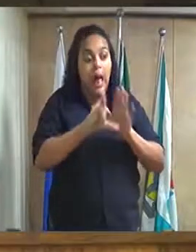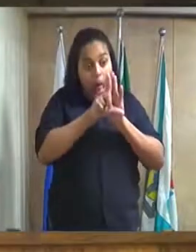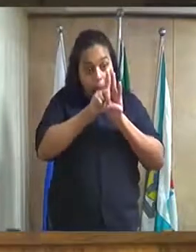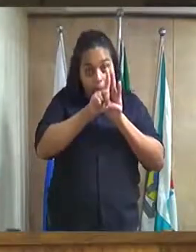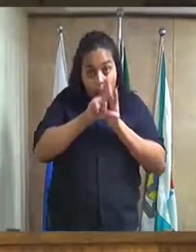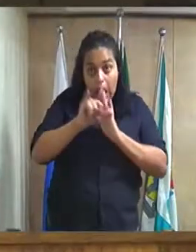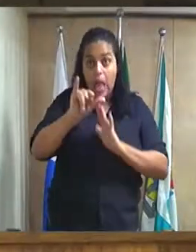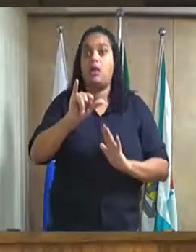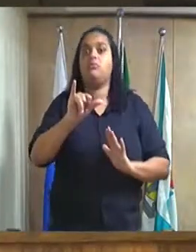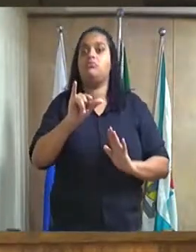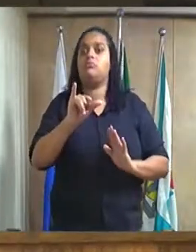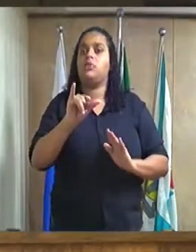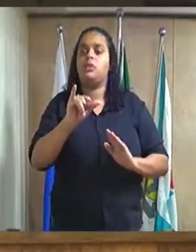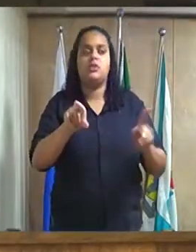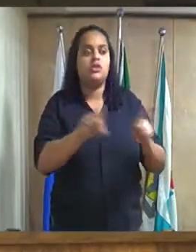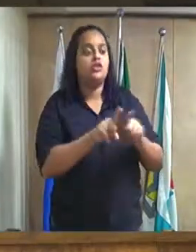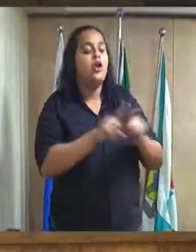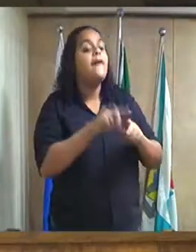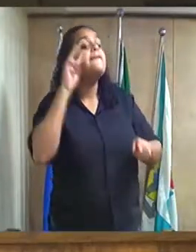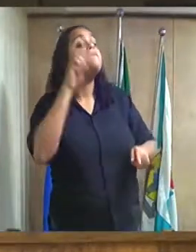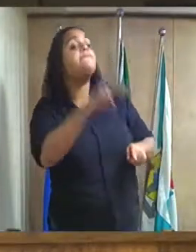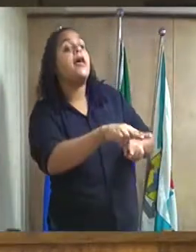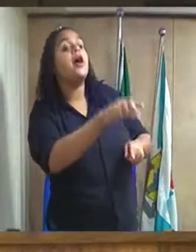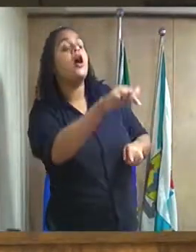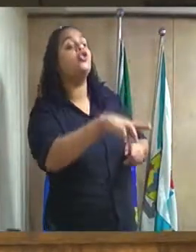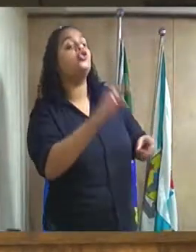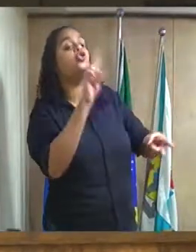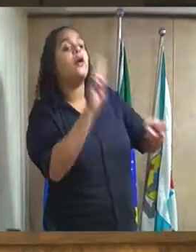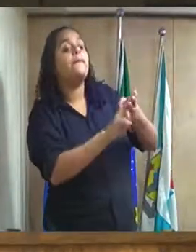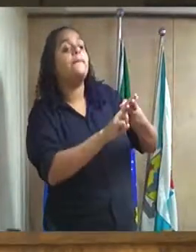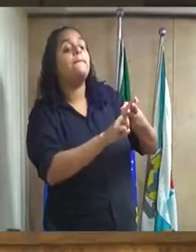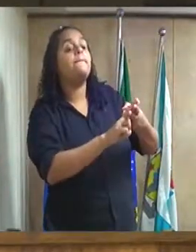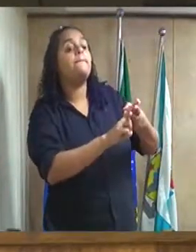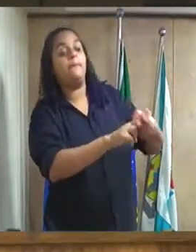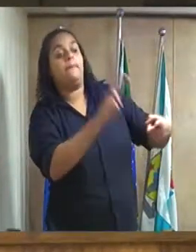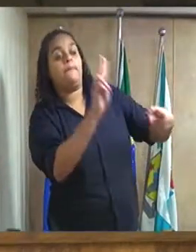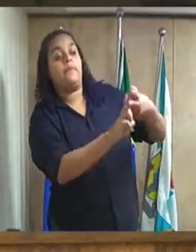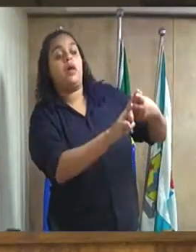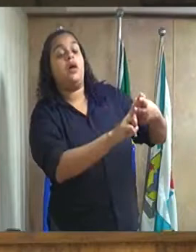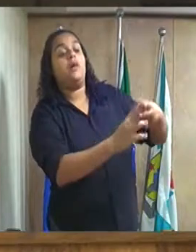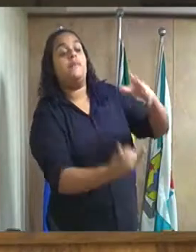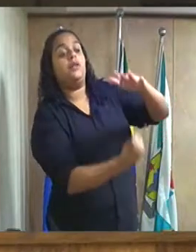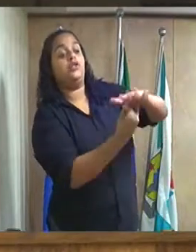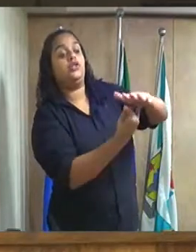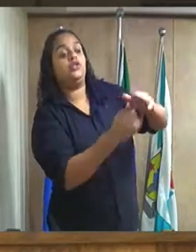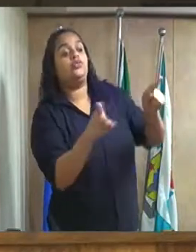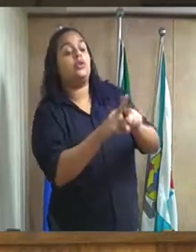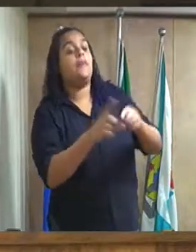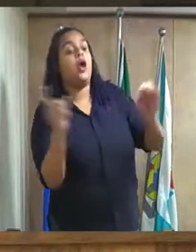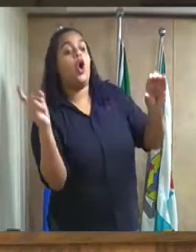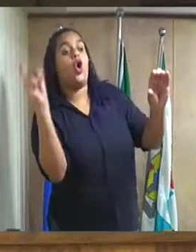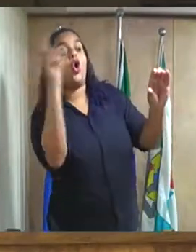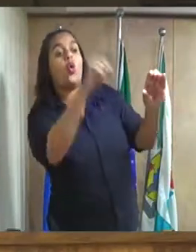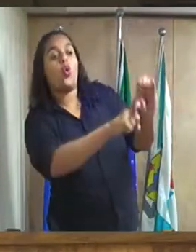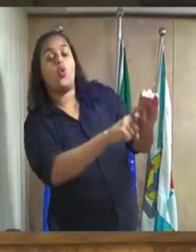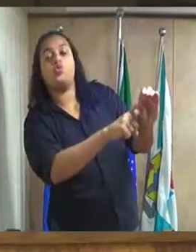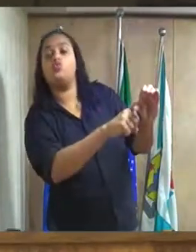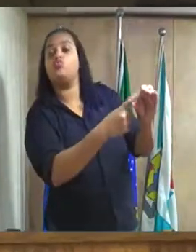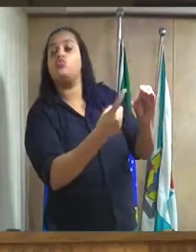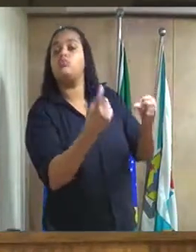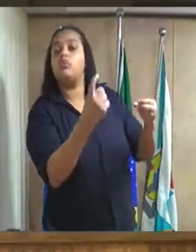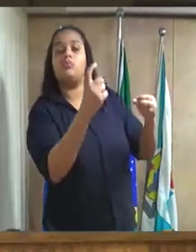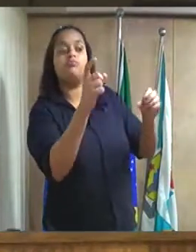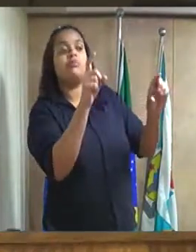de edificação de presídios e convênios envolvendo o município de Duque de Caxias